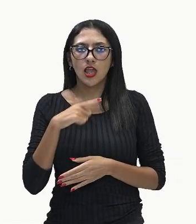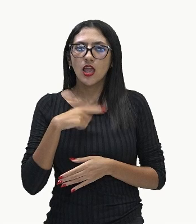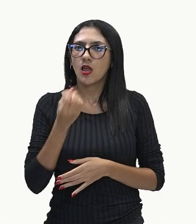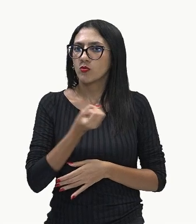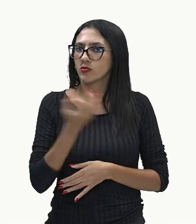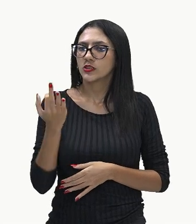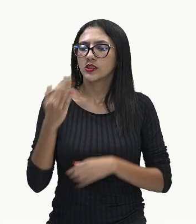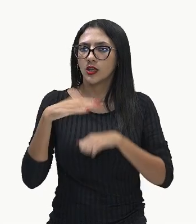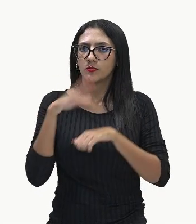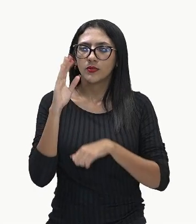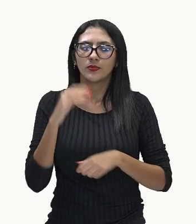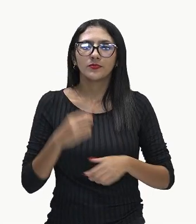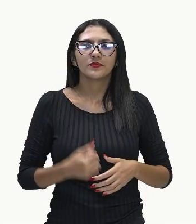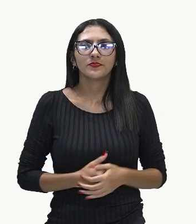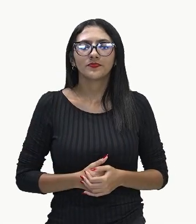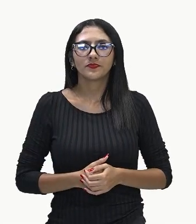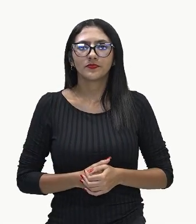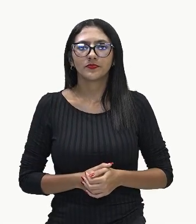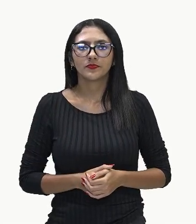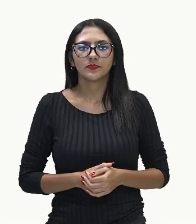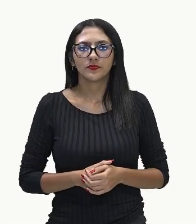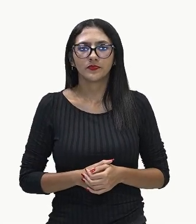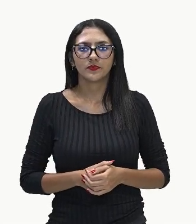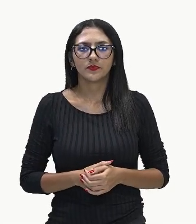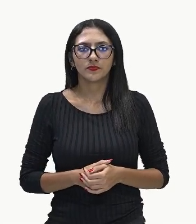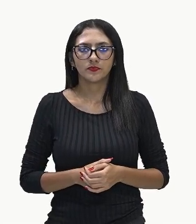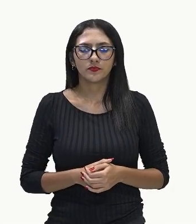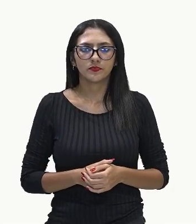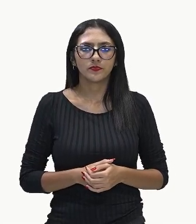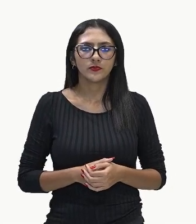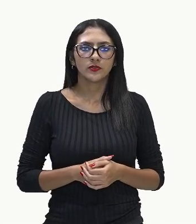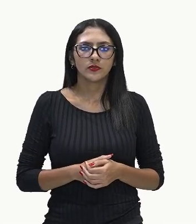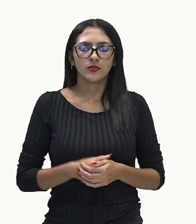Então vamos lá, os nossos produtos automotivos,